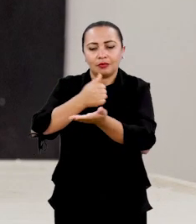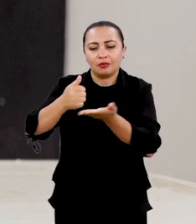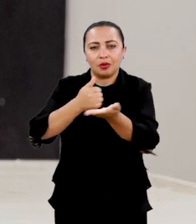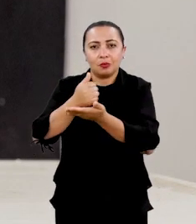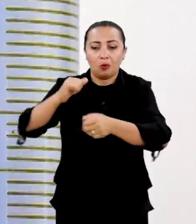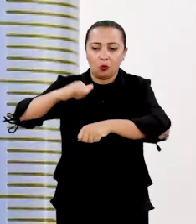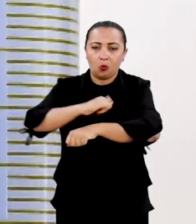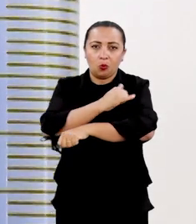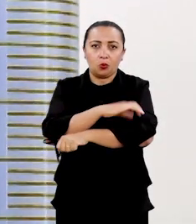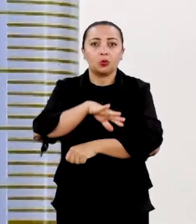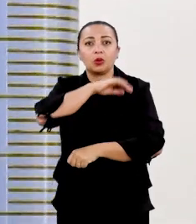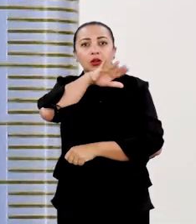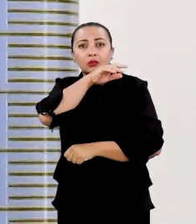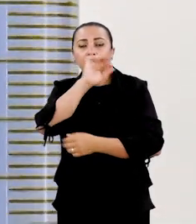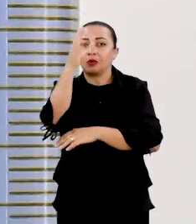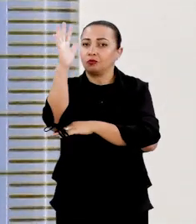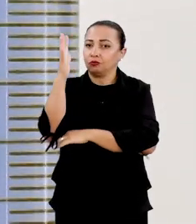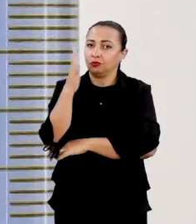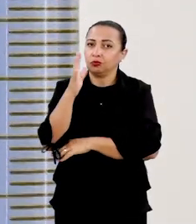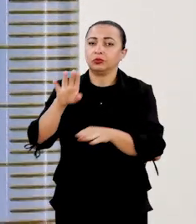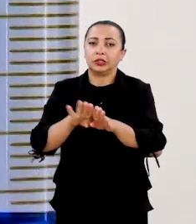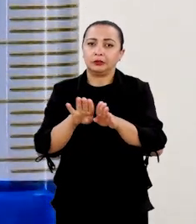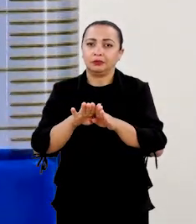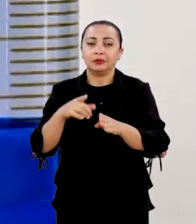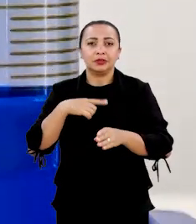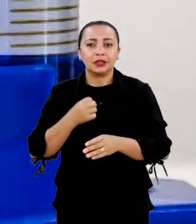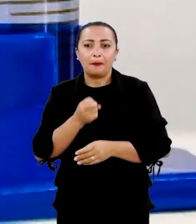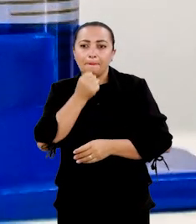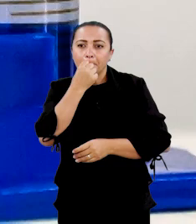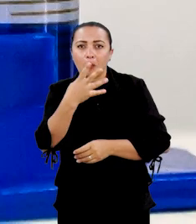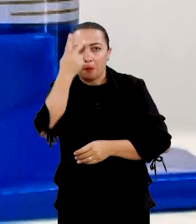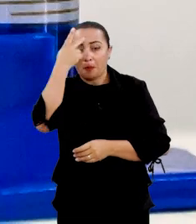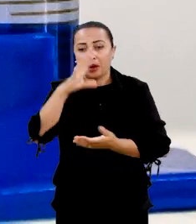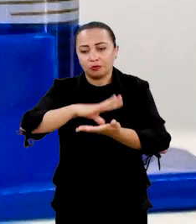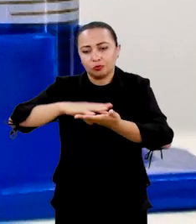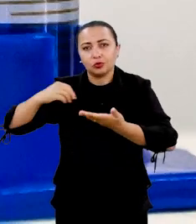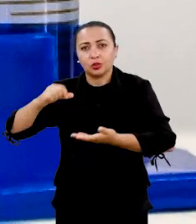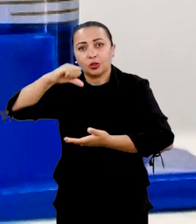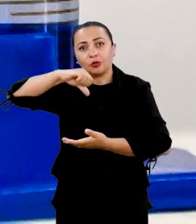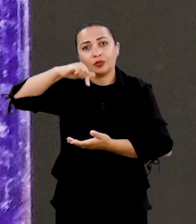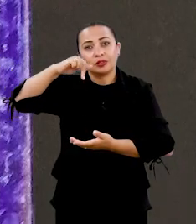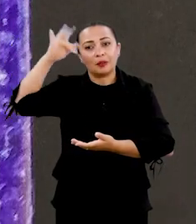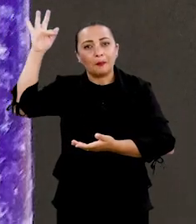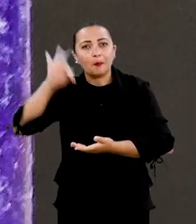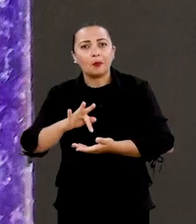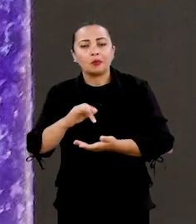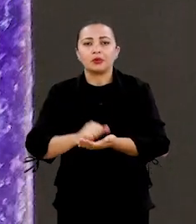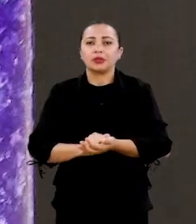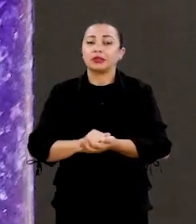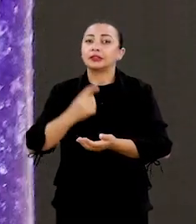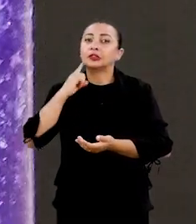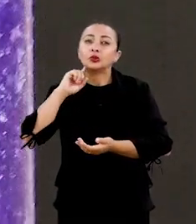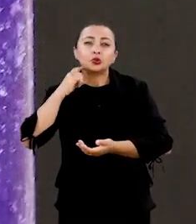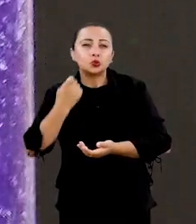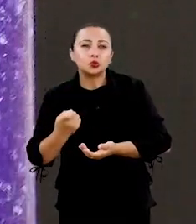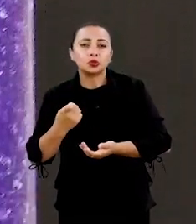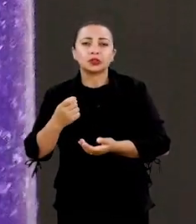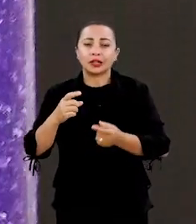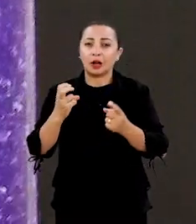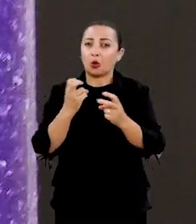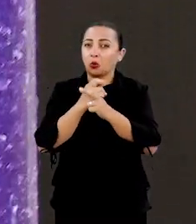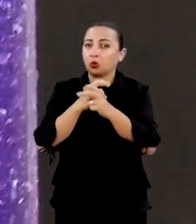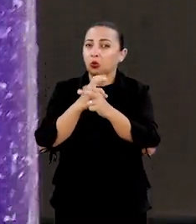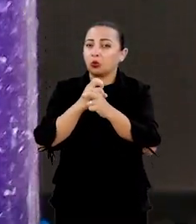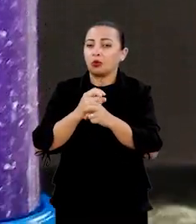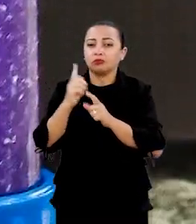base de gordura animal e vegetal. E tem o poder de extrair até 97% das impurezas tóxicas